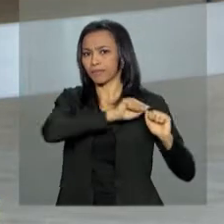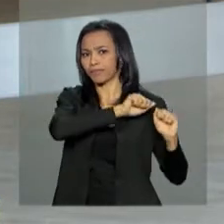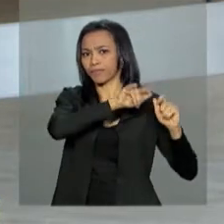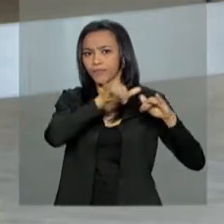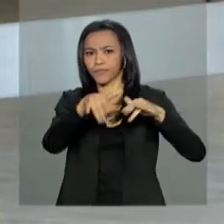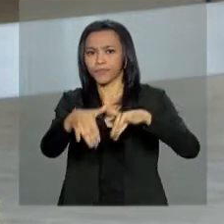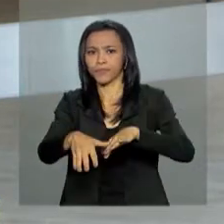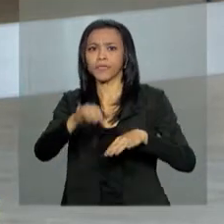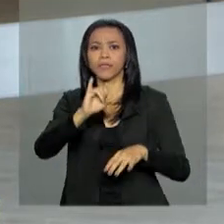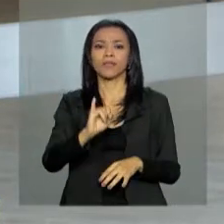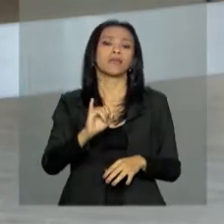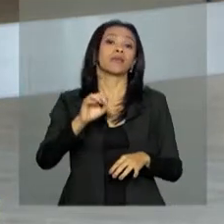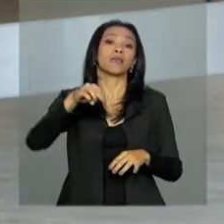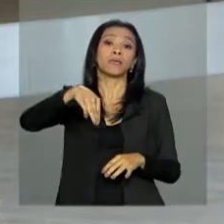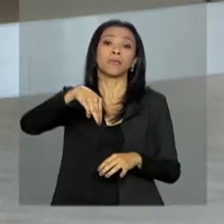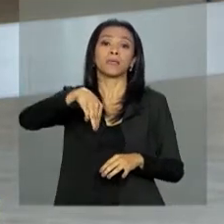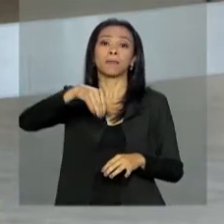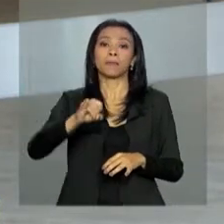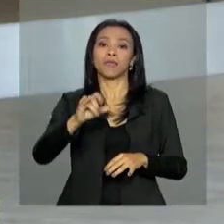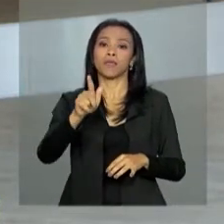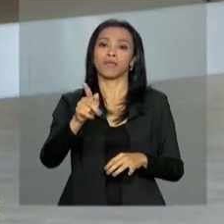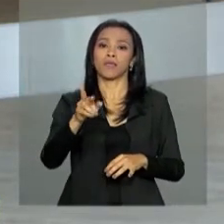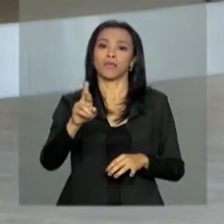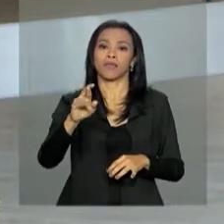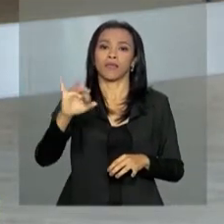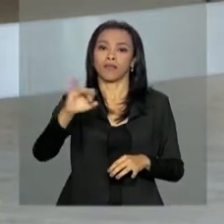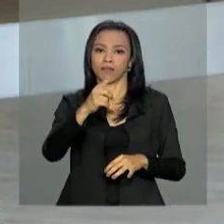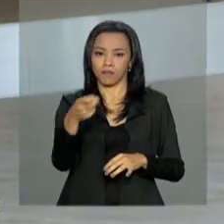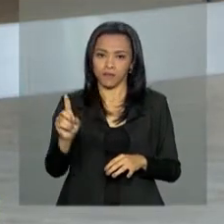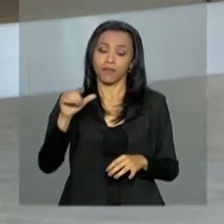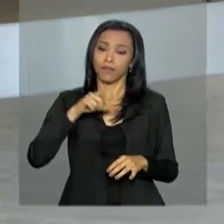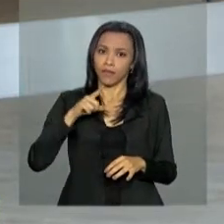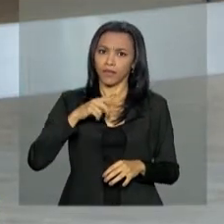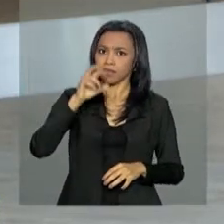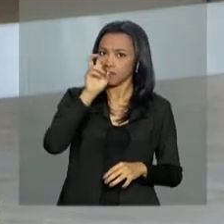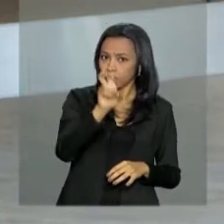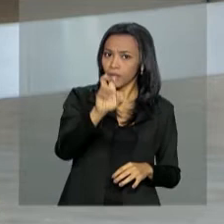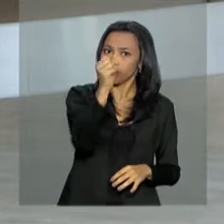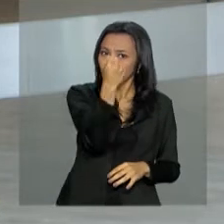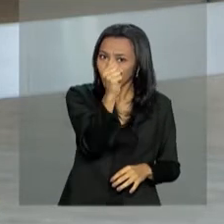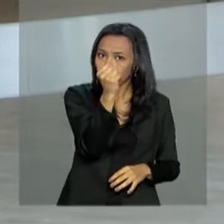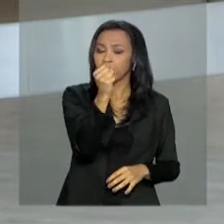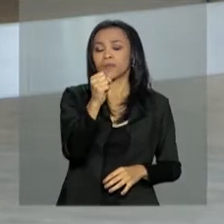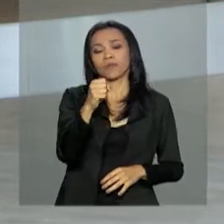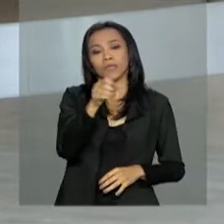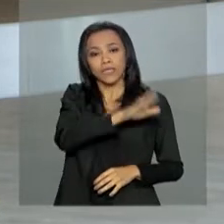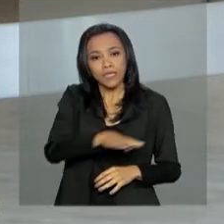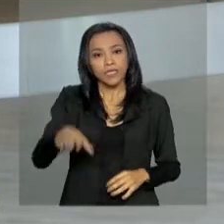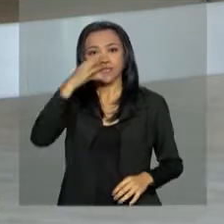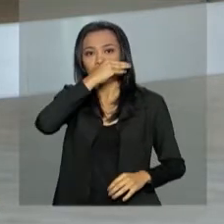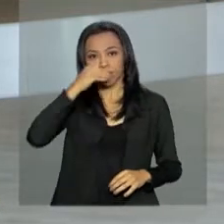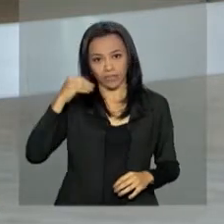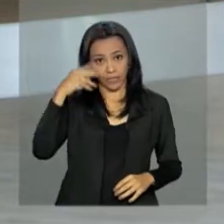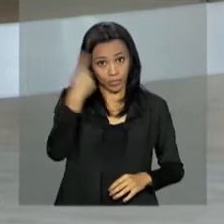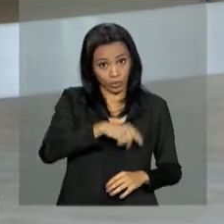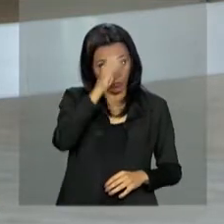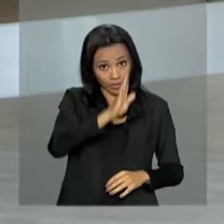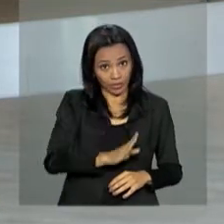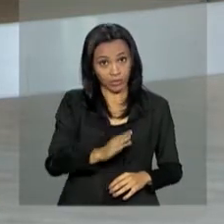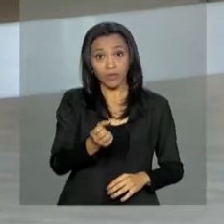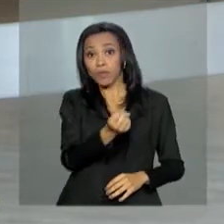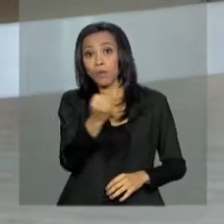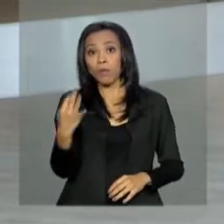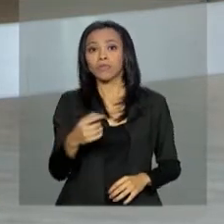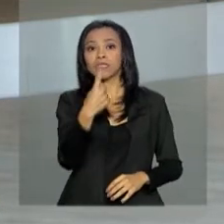O último balanço do Itamaraty aponta para a existência de 58 crianças e adolescentes brasileiros em 16